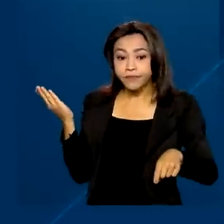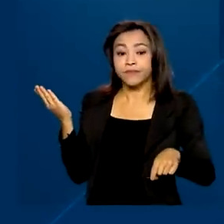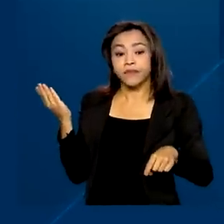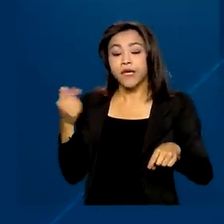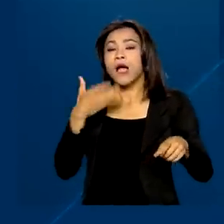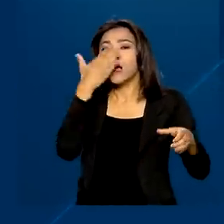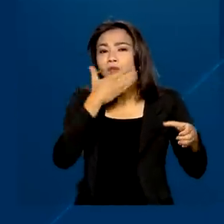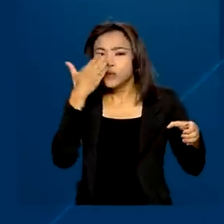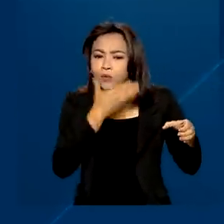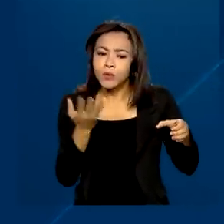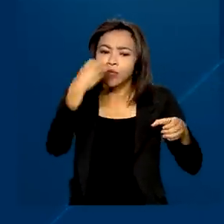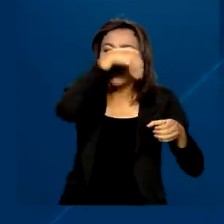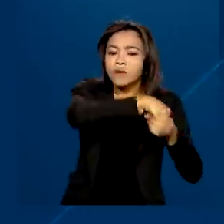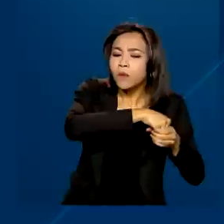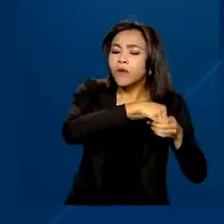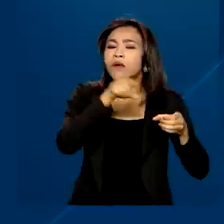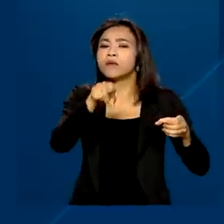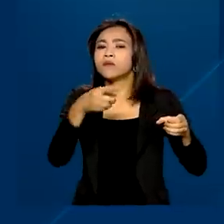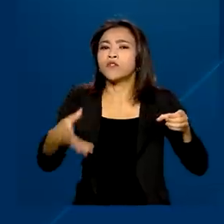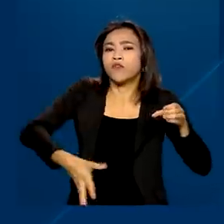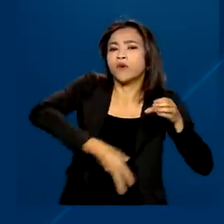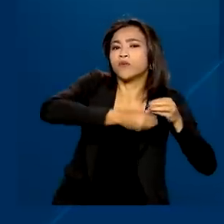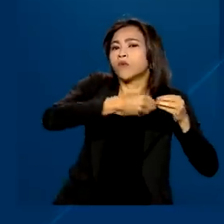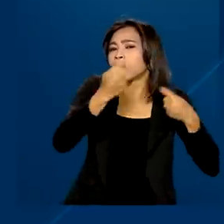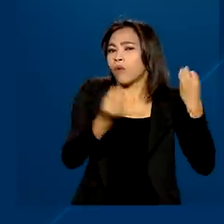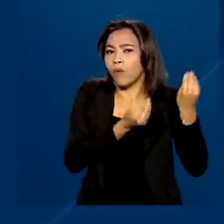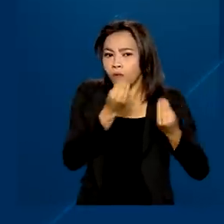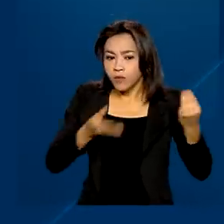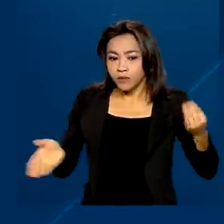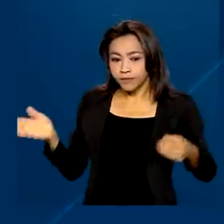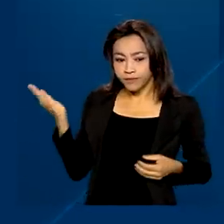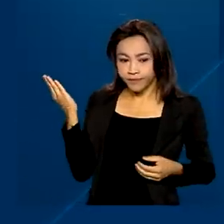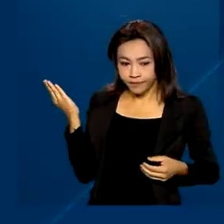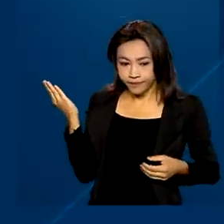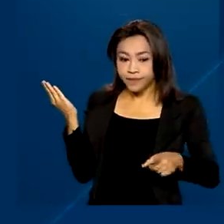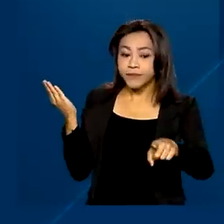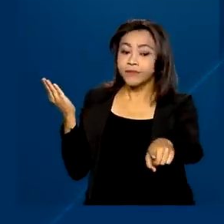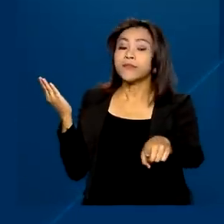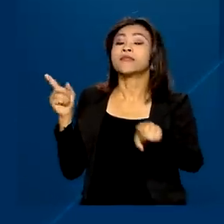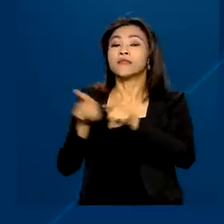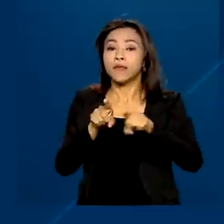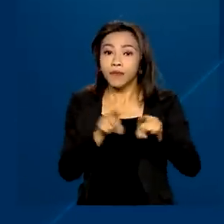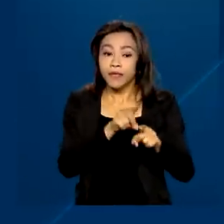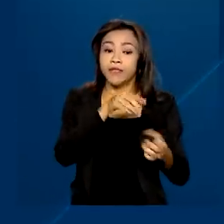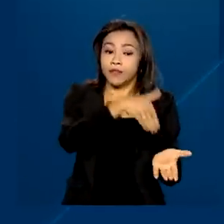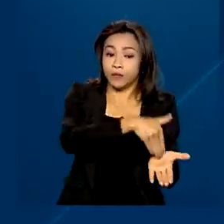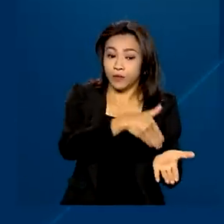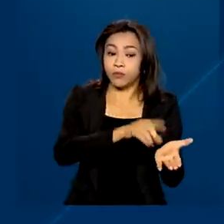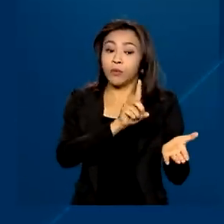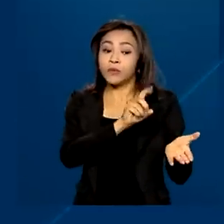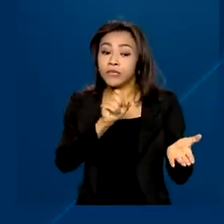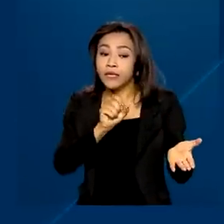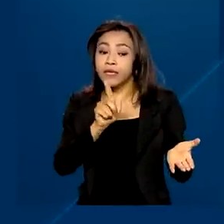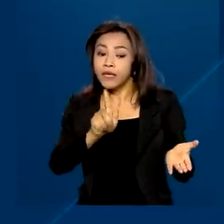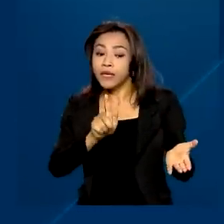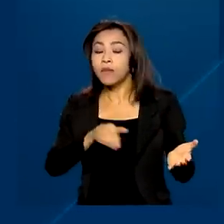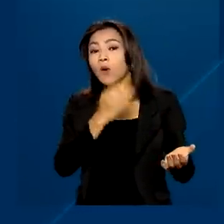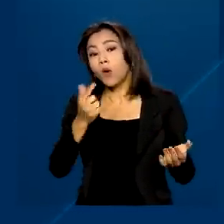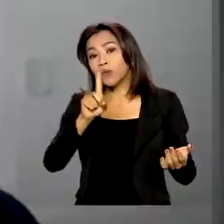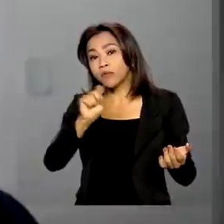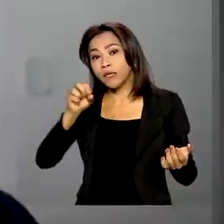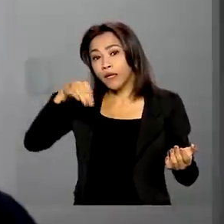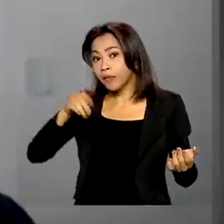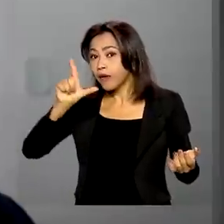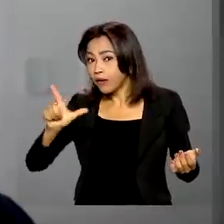de açúcares totais e adicionados, o valor energético e de nutrientes por 100 gramas ou 100 ml.